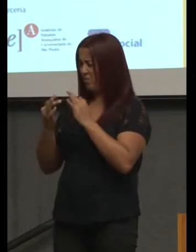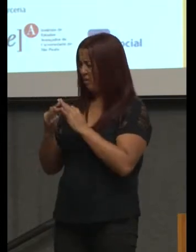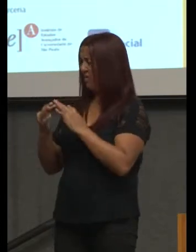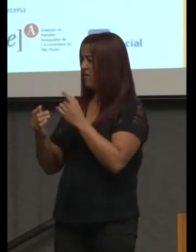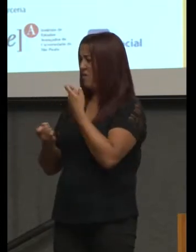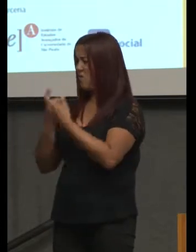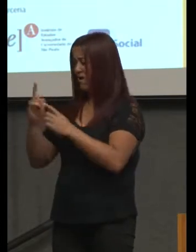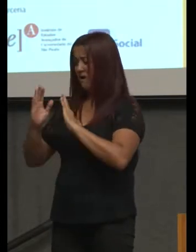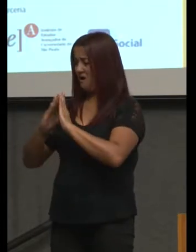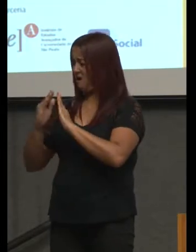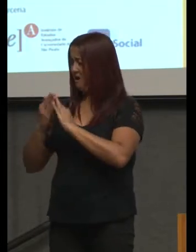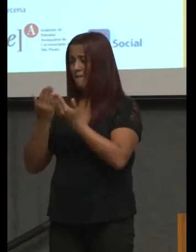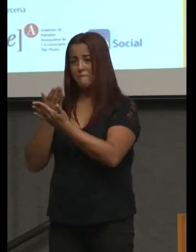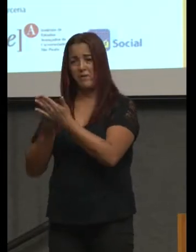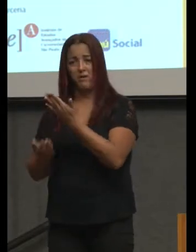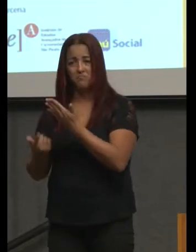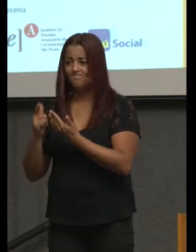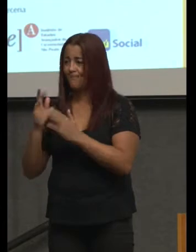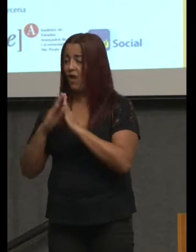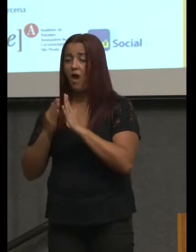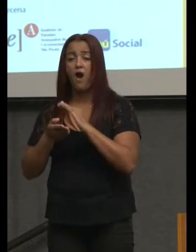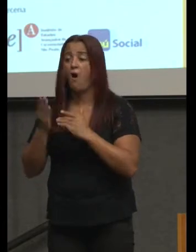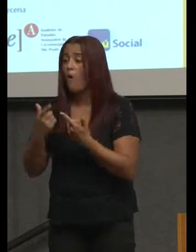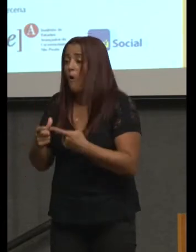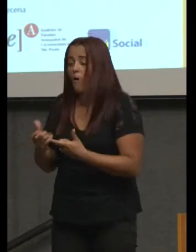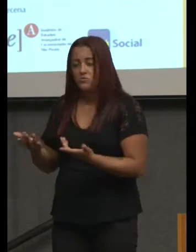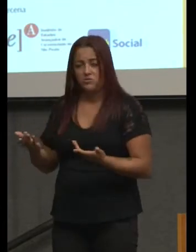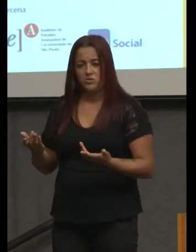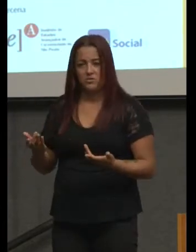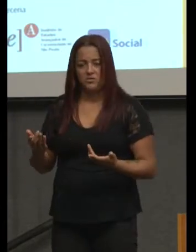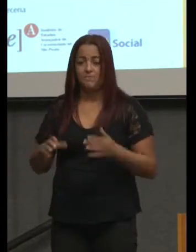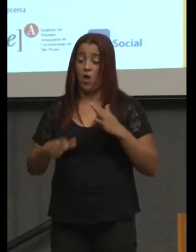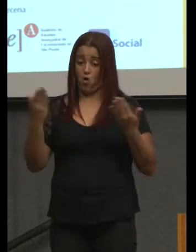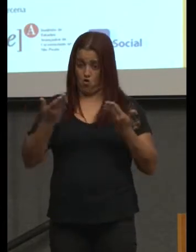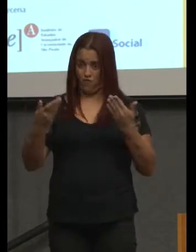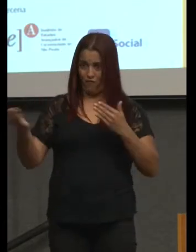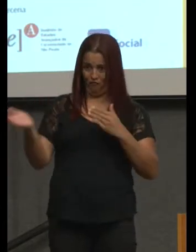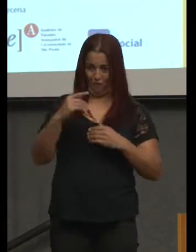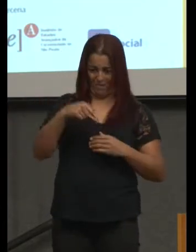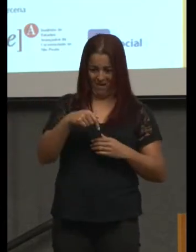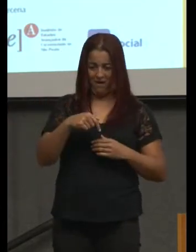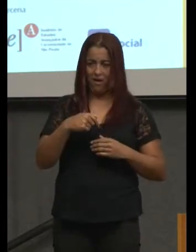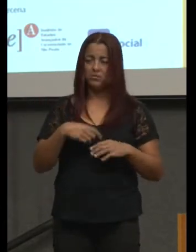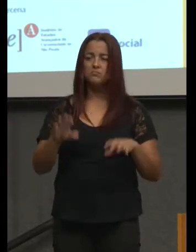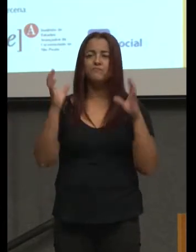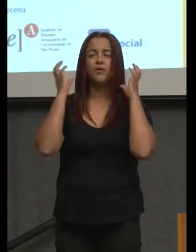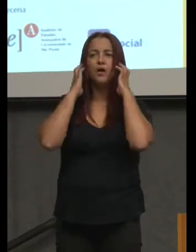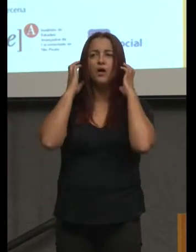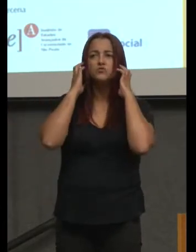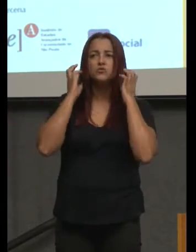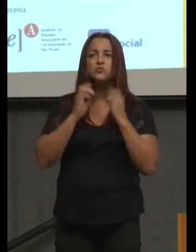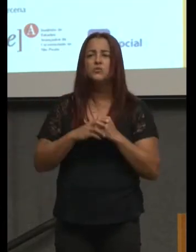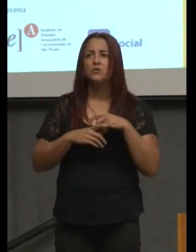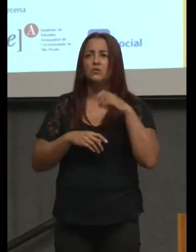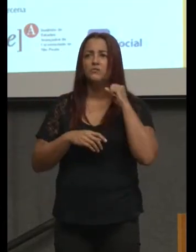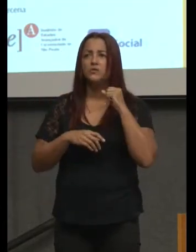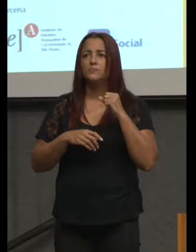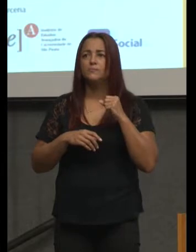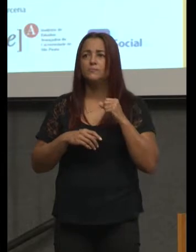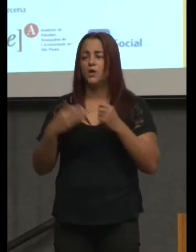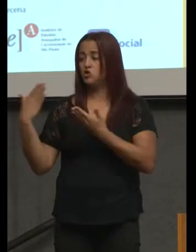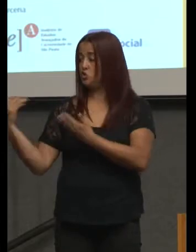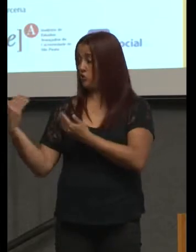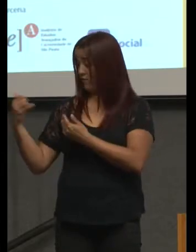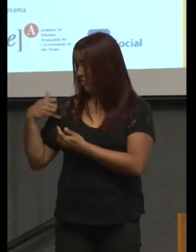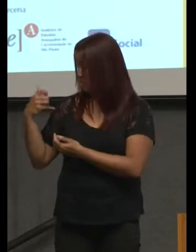Notícia no rádio vindo para cá. Ah, aquele garoto de 12 anos que estava sendo resgatado não resistiu. Ouvi isso hoje